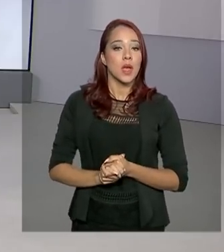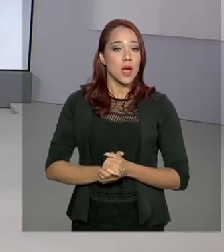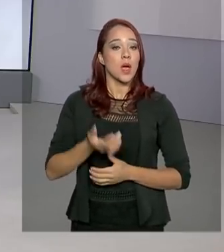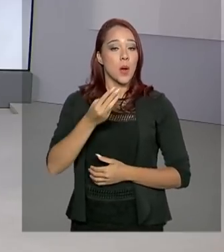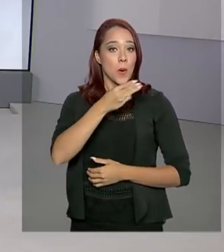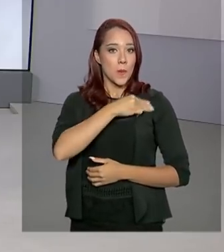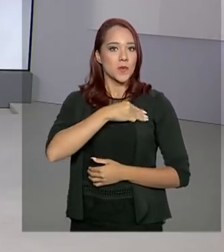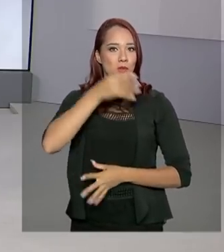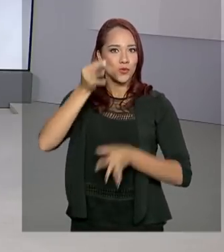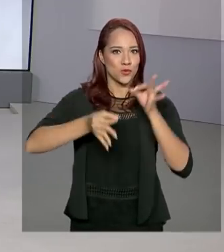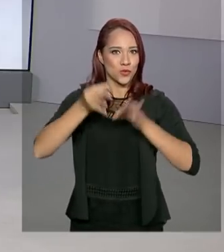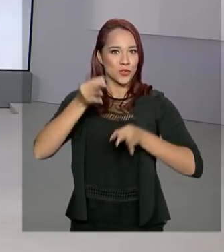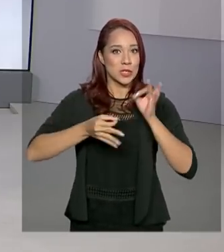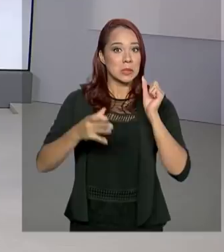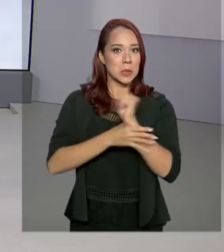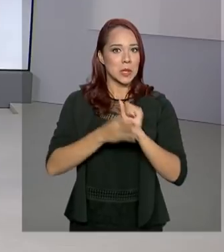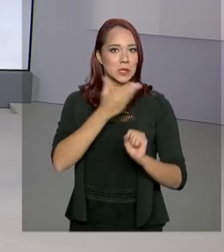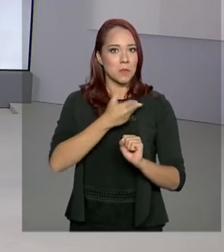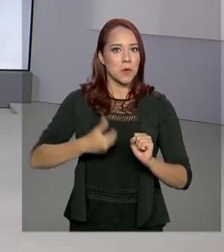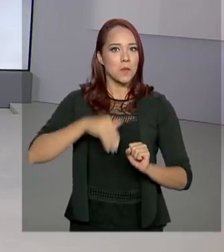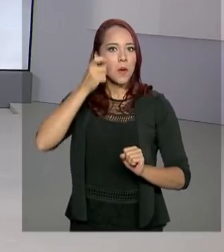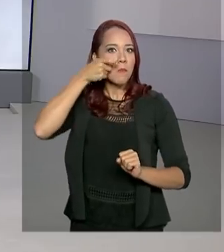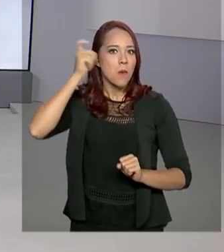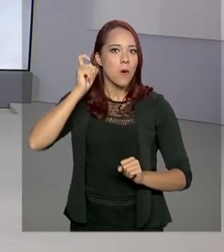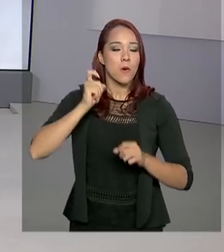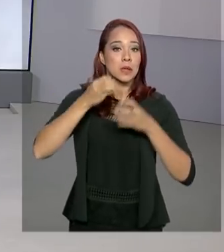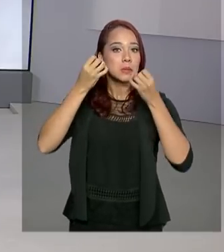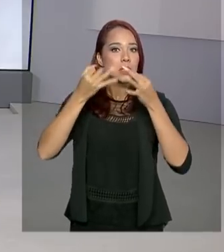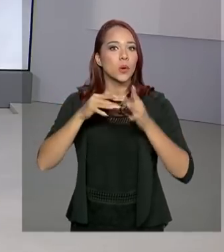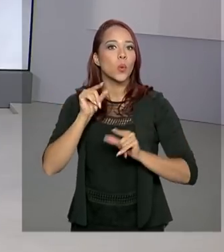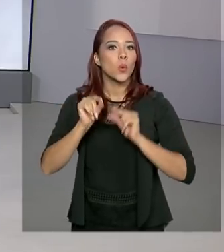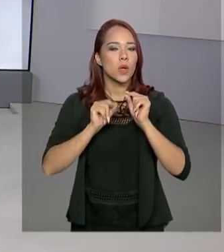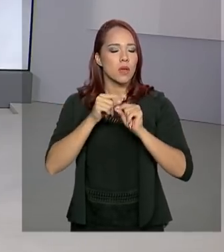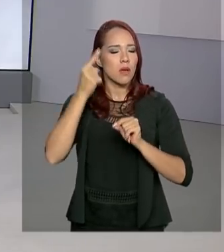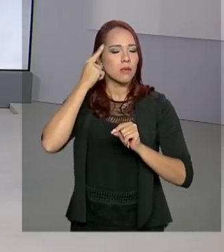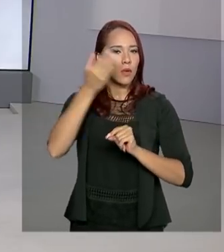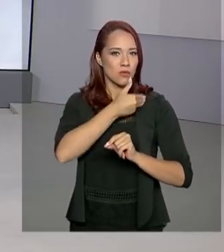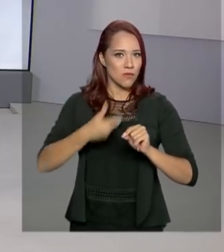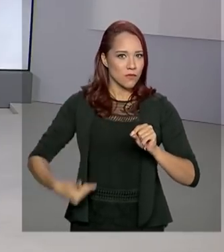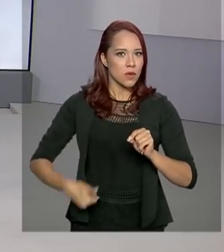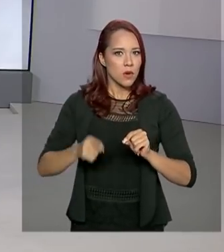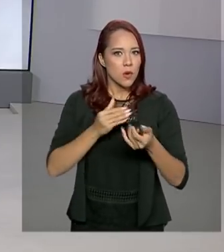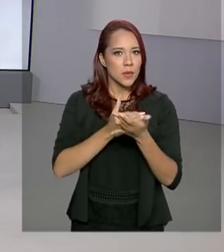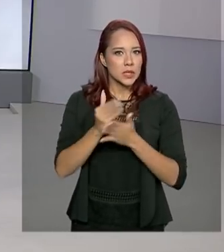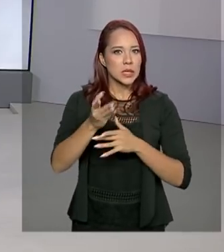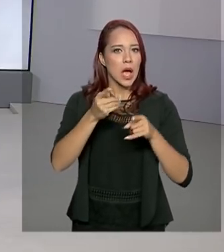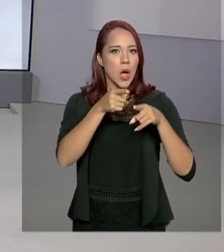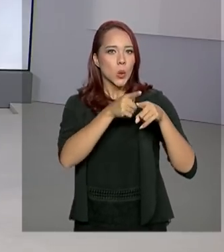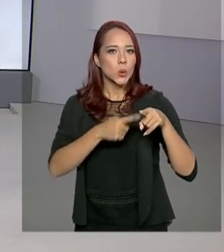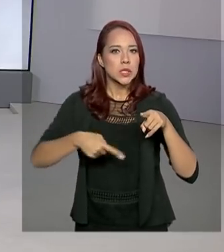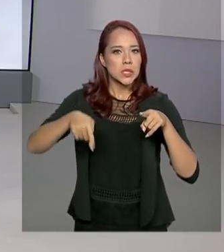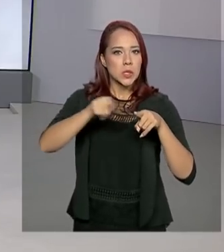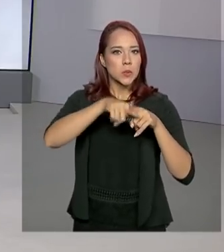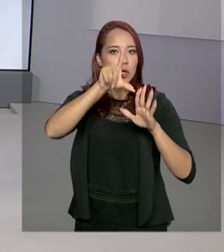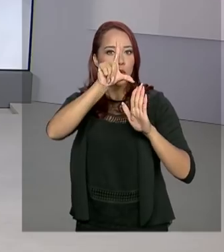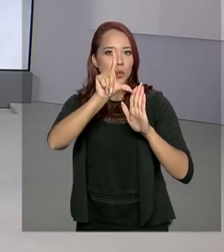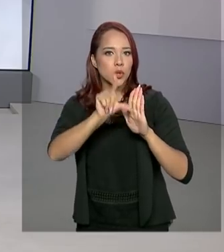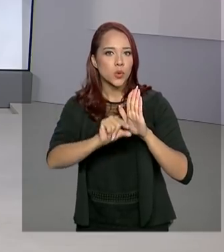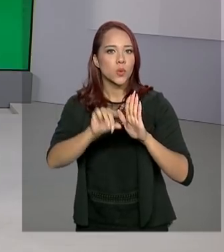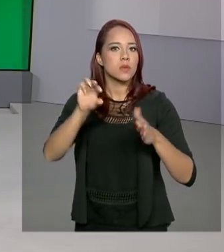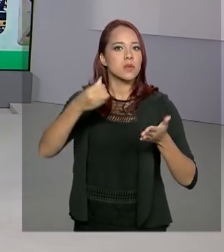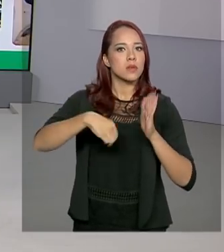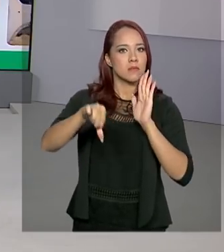ministro da Justiça e Segurança Pública, Sérgio Moro, a ideia do governo foi iniciar um ciclo virtuoso de diminuição da